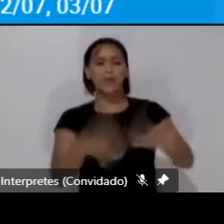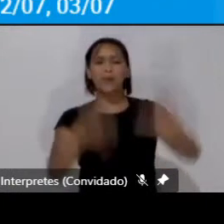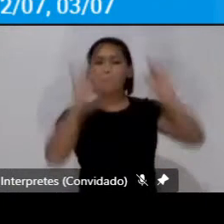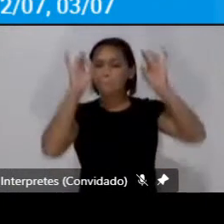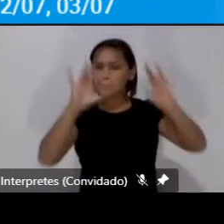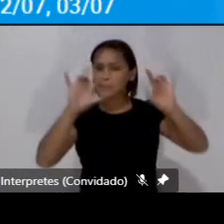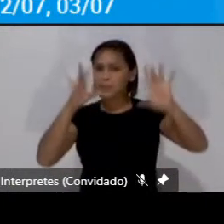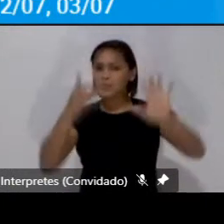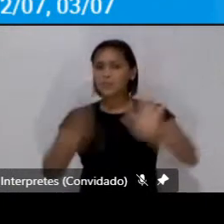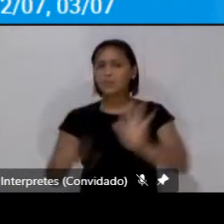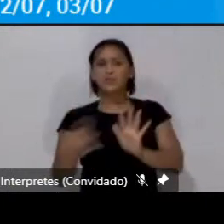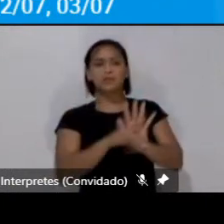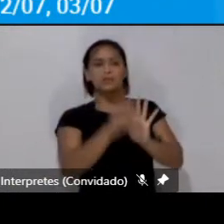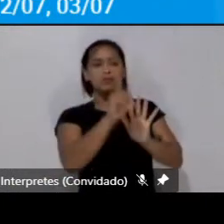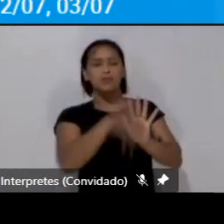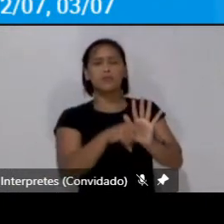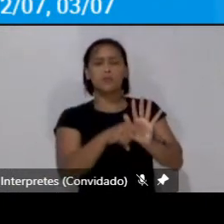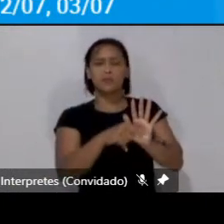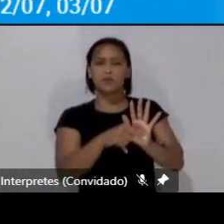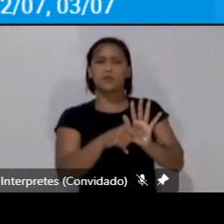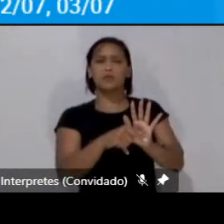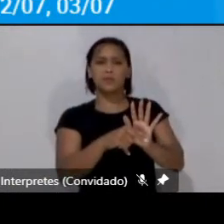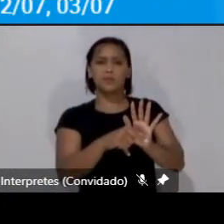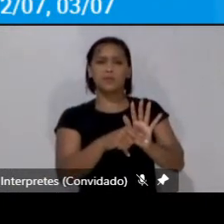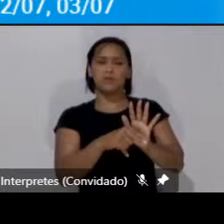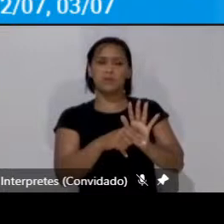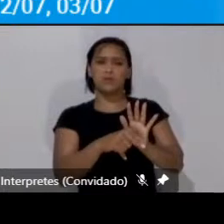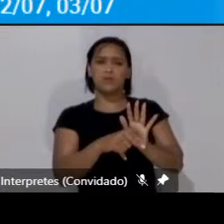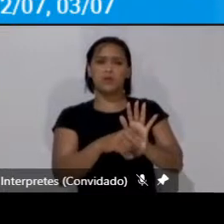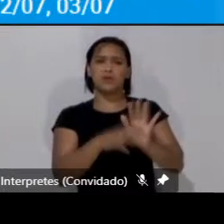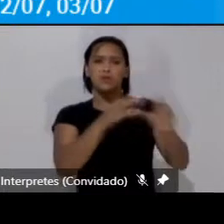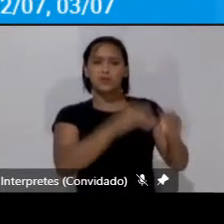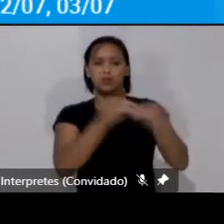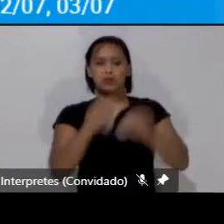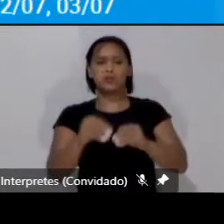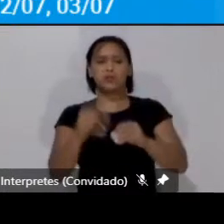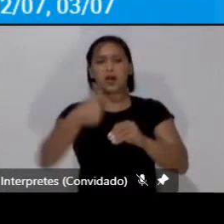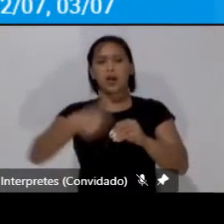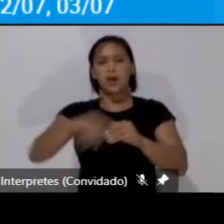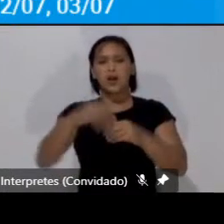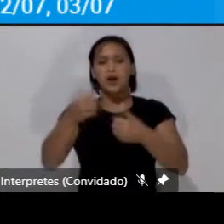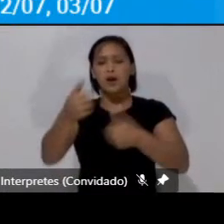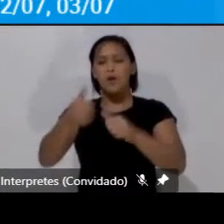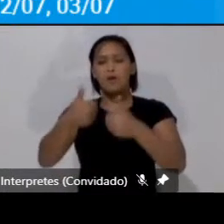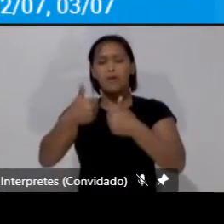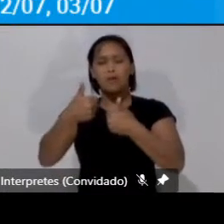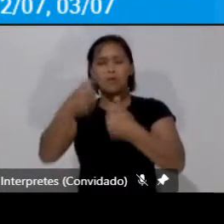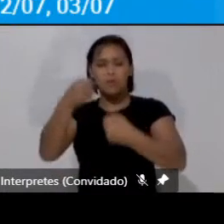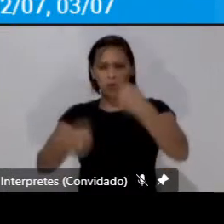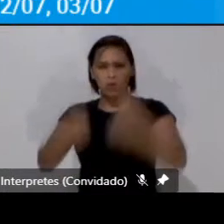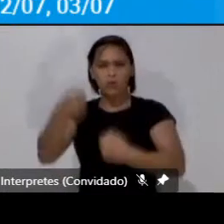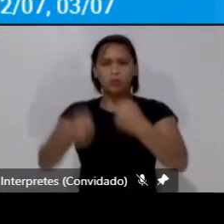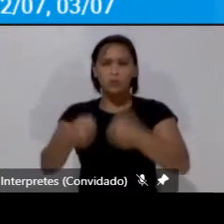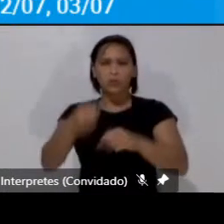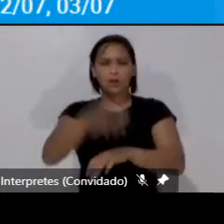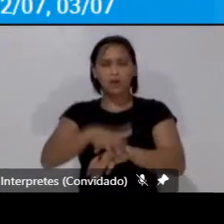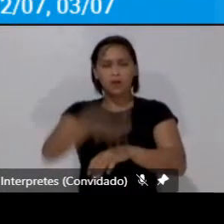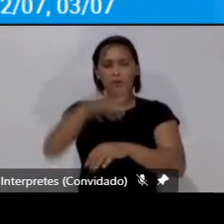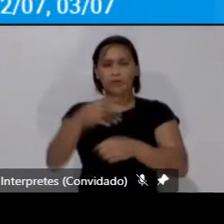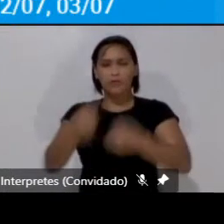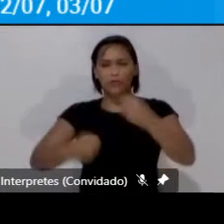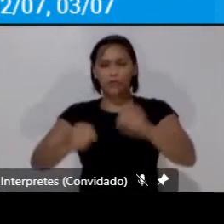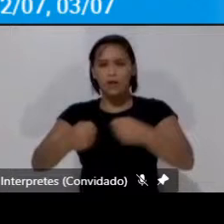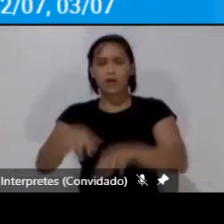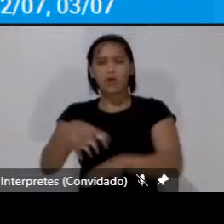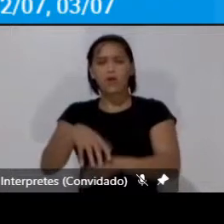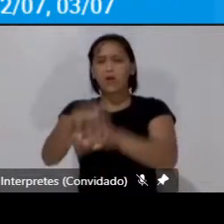a partir da motorização mais generalizada isso do pós-guerra